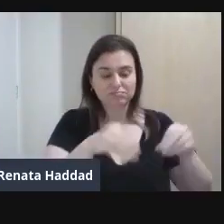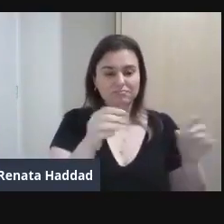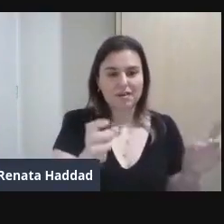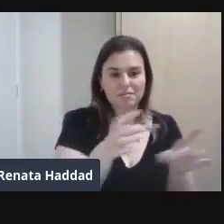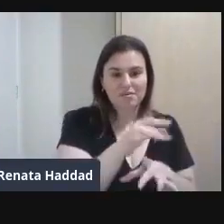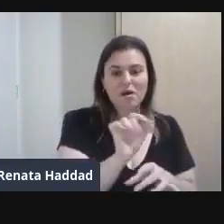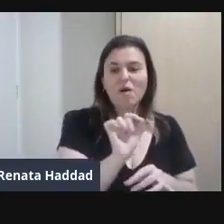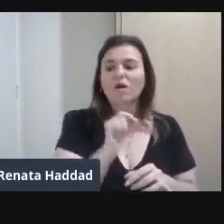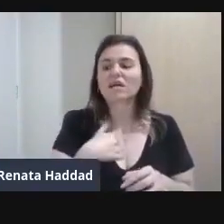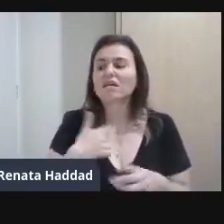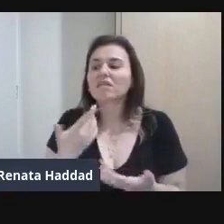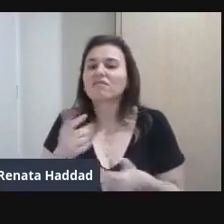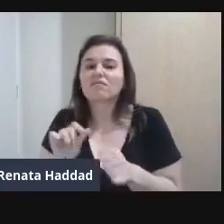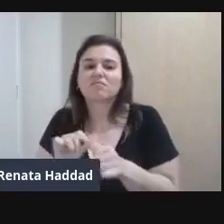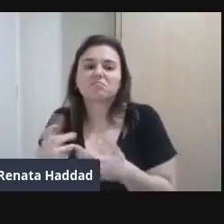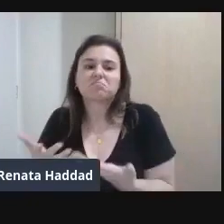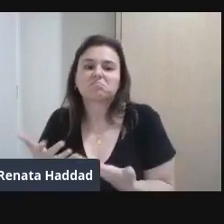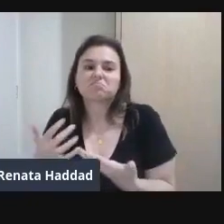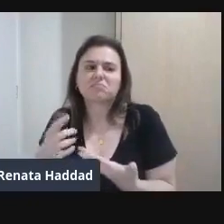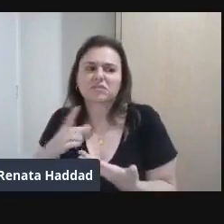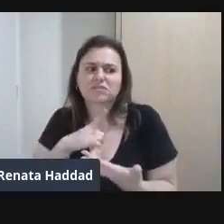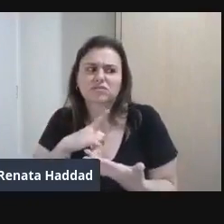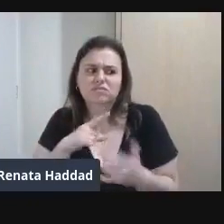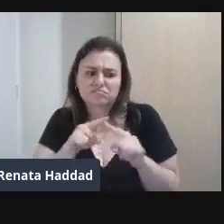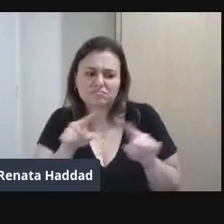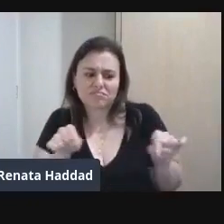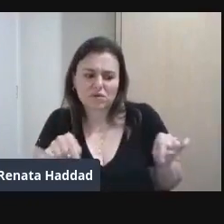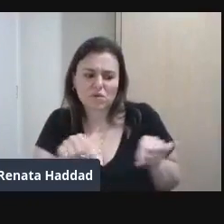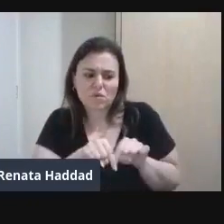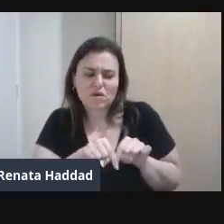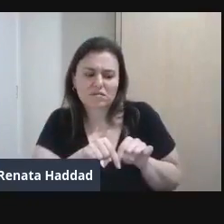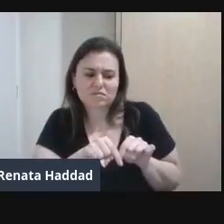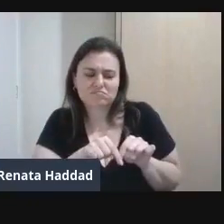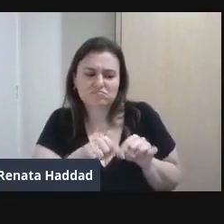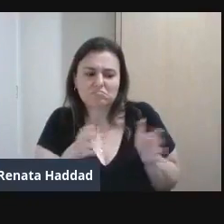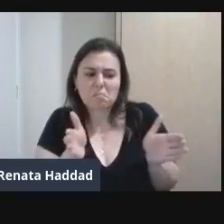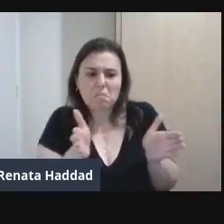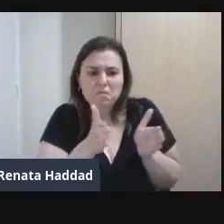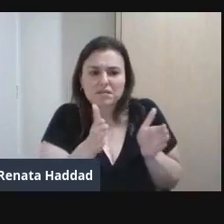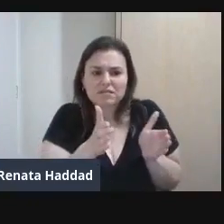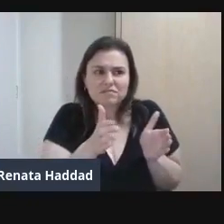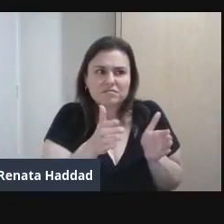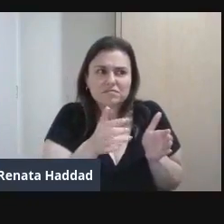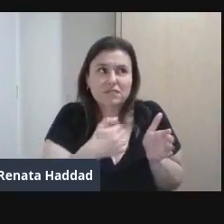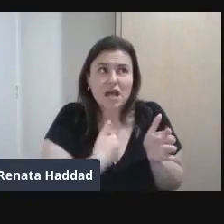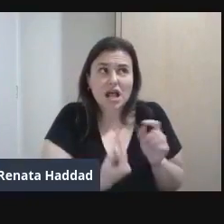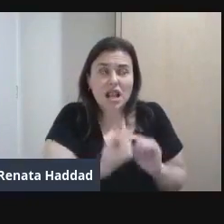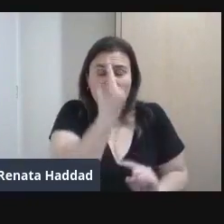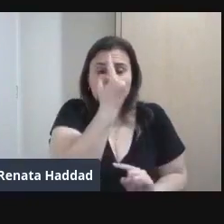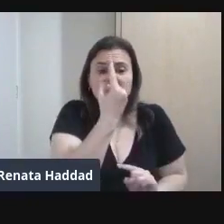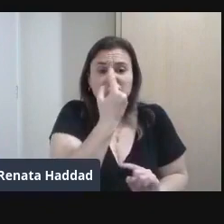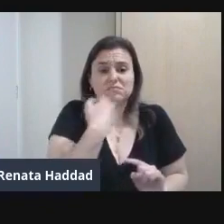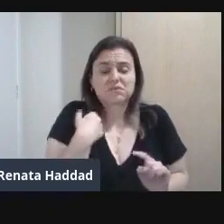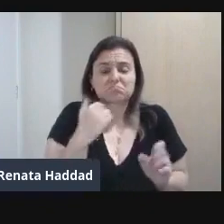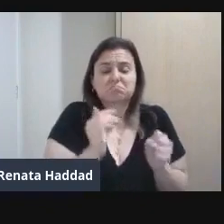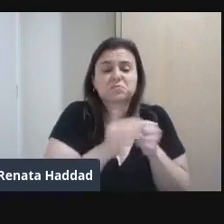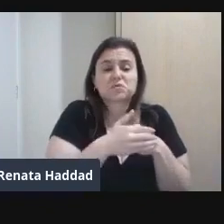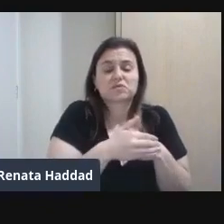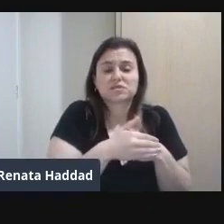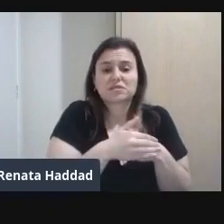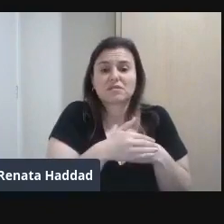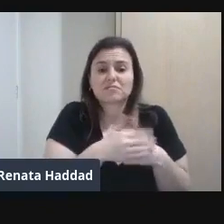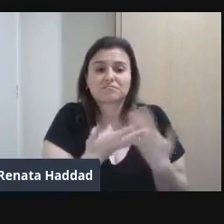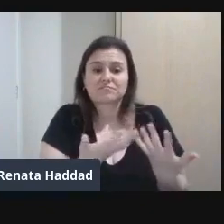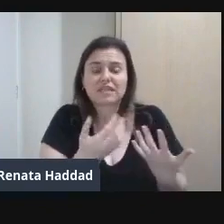sobrou Para ela Foi um quartinho O sótão No Com um cadeado Enorme Para que ninguém Descobrisse O segredo Ela tentava Falar